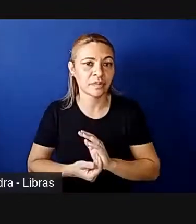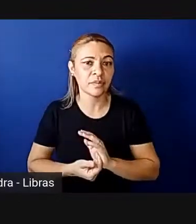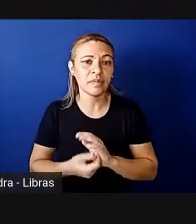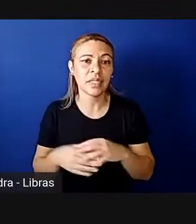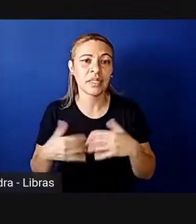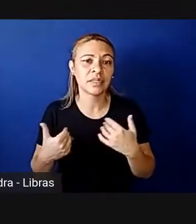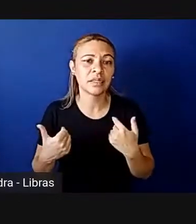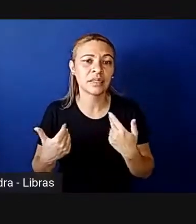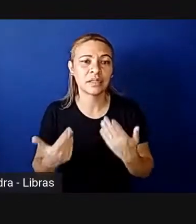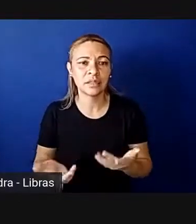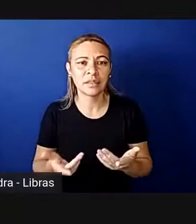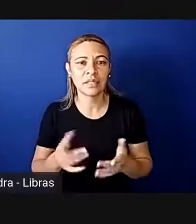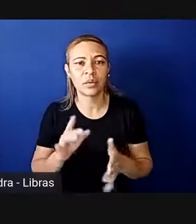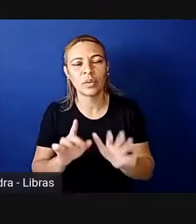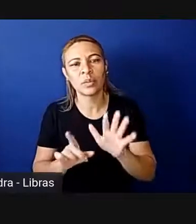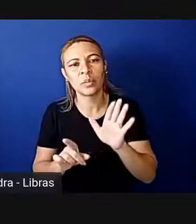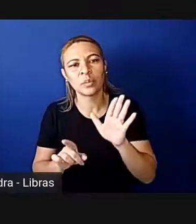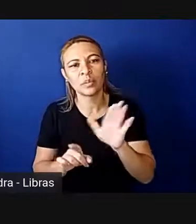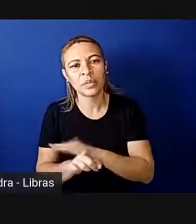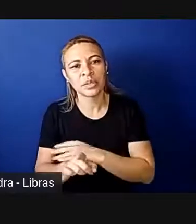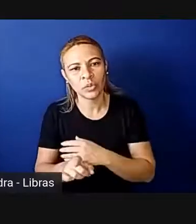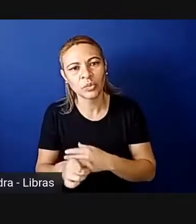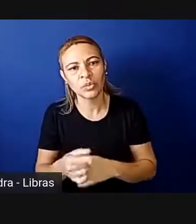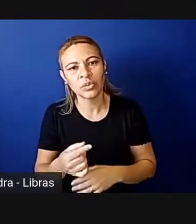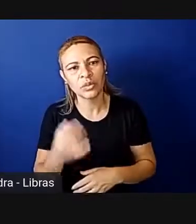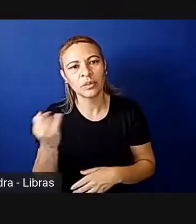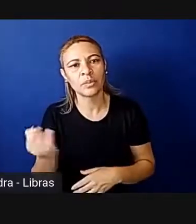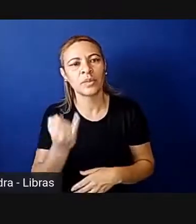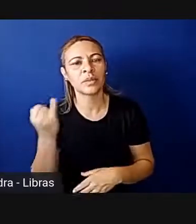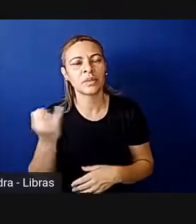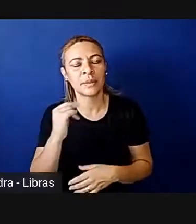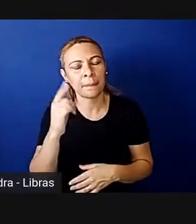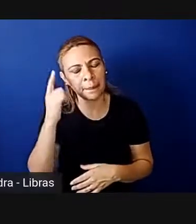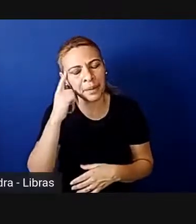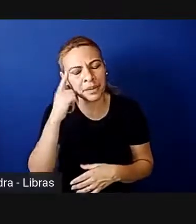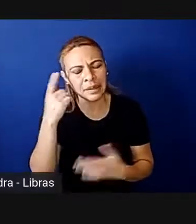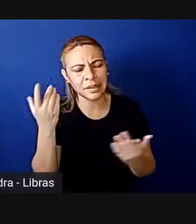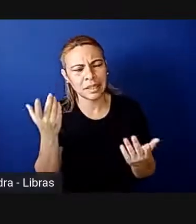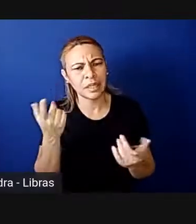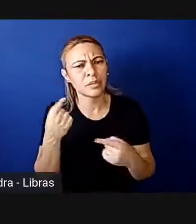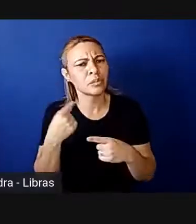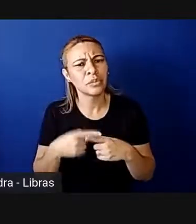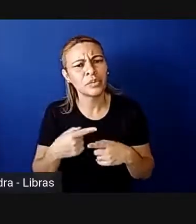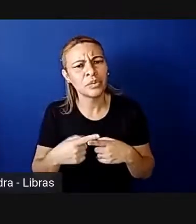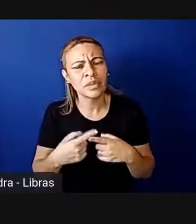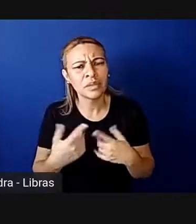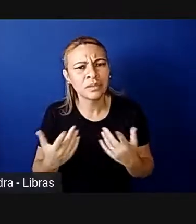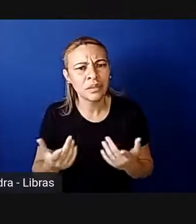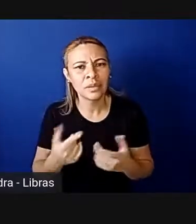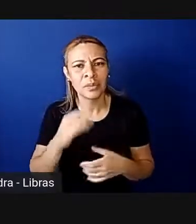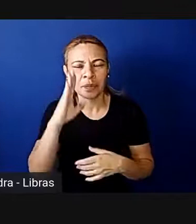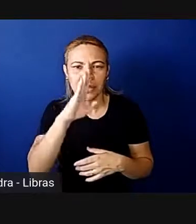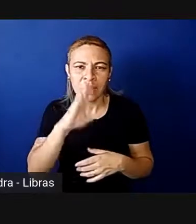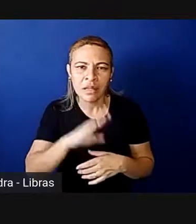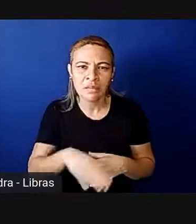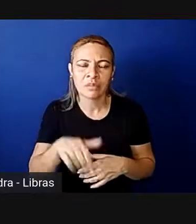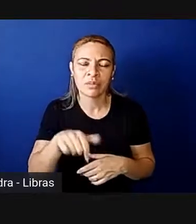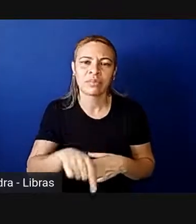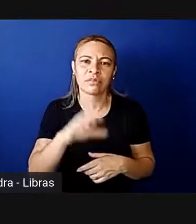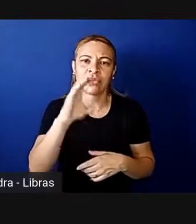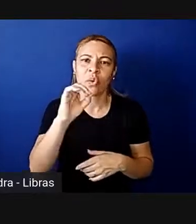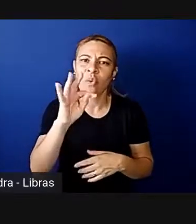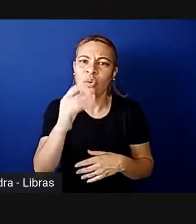é uma pergunta importante pensar assim, por que, né, que no caso do Brasil as cotas não têm